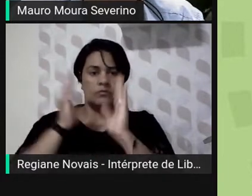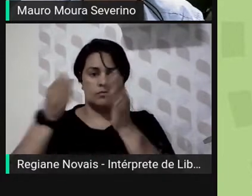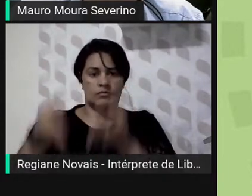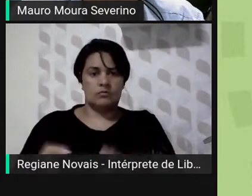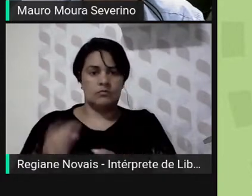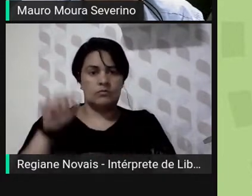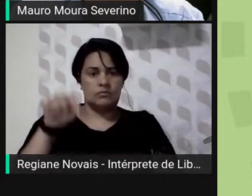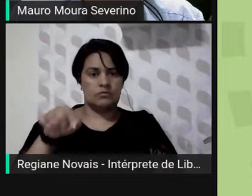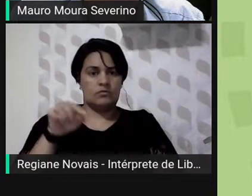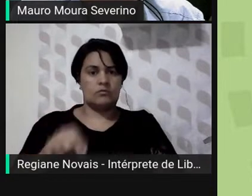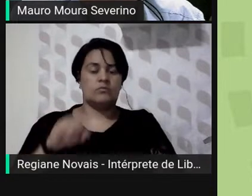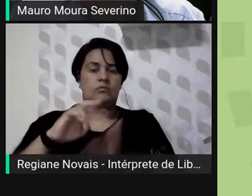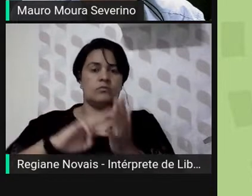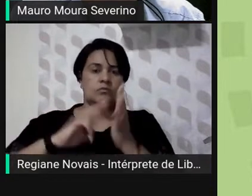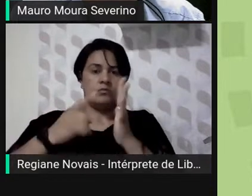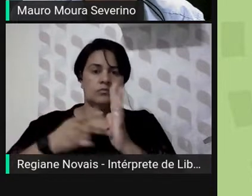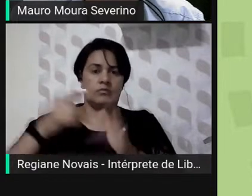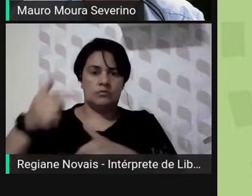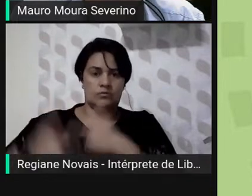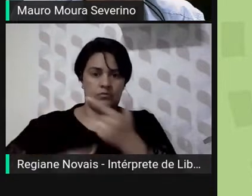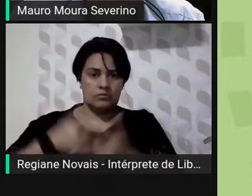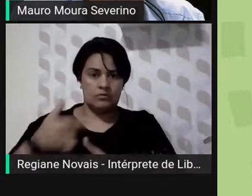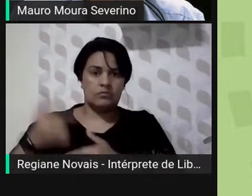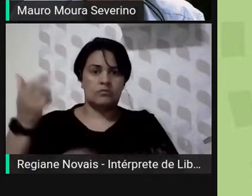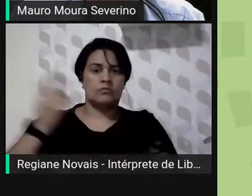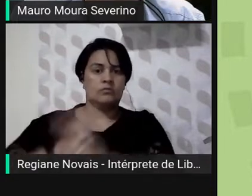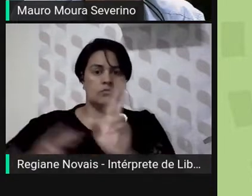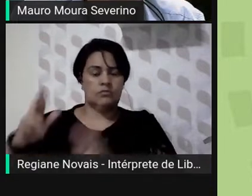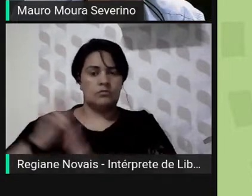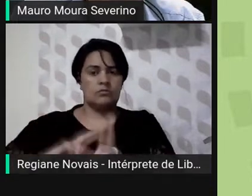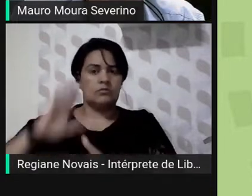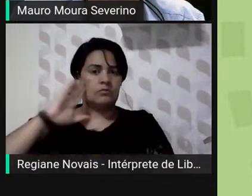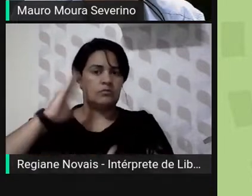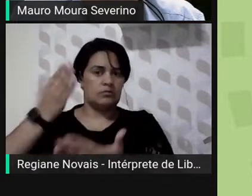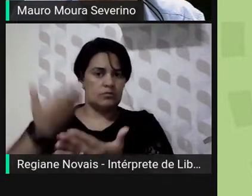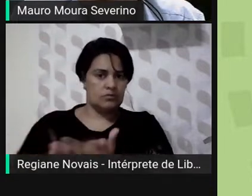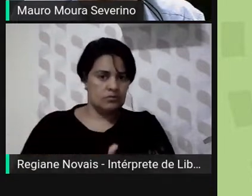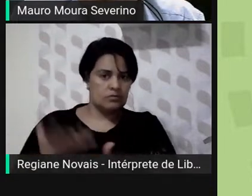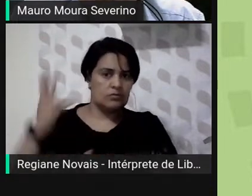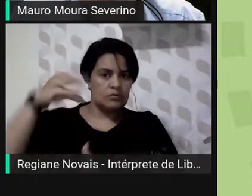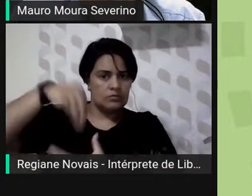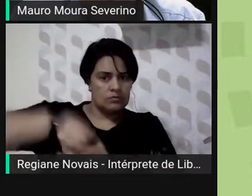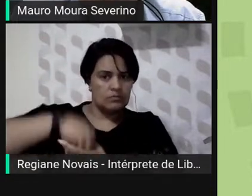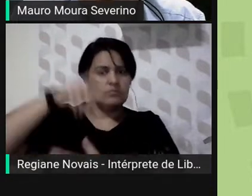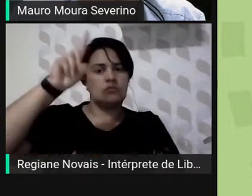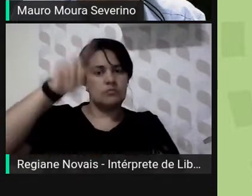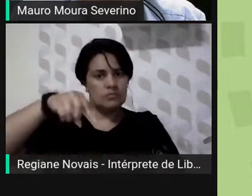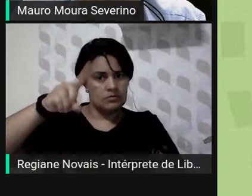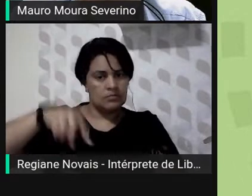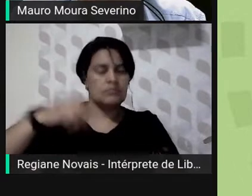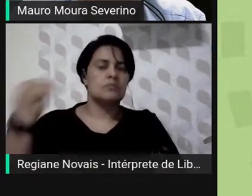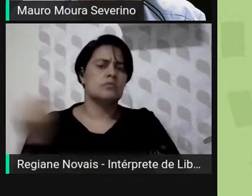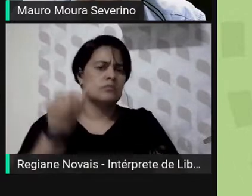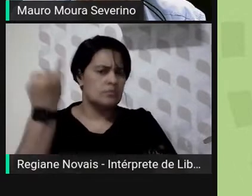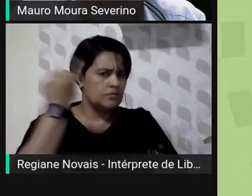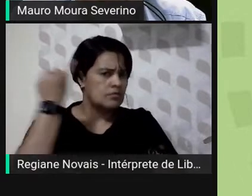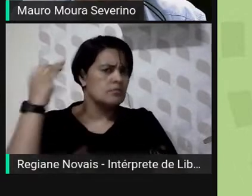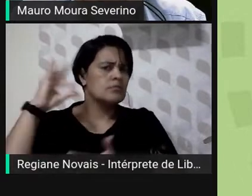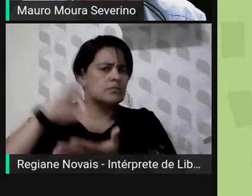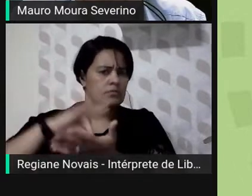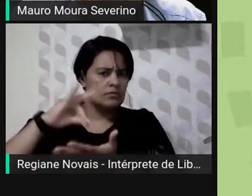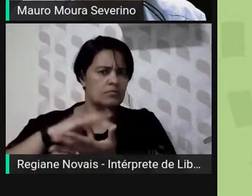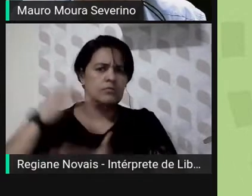significado do trabalho, na relação de confiança interna, que é absolutamente imprescindível para que se construa